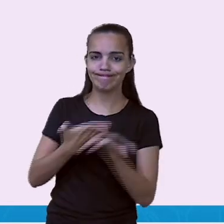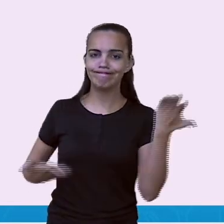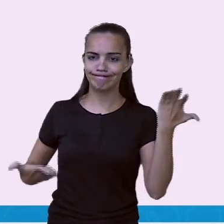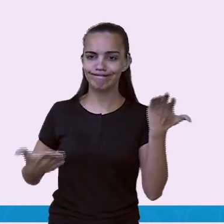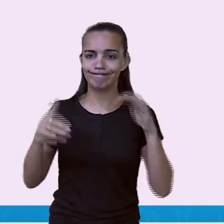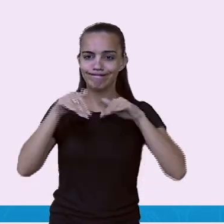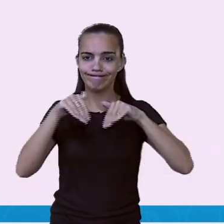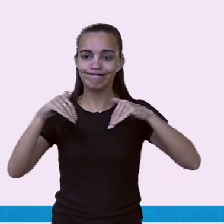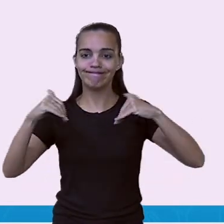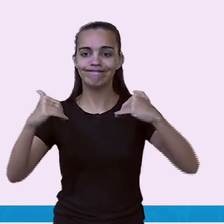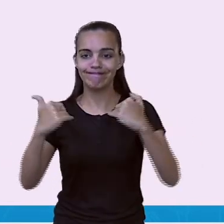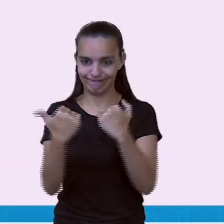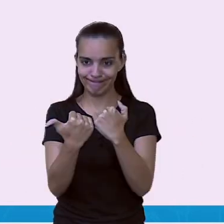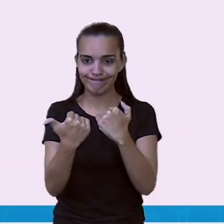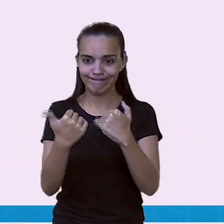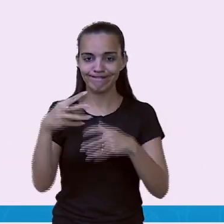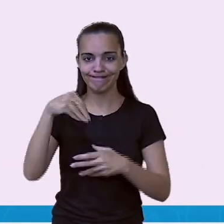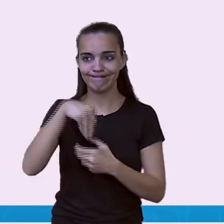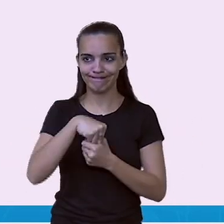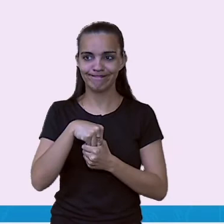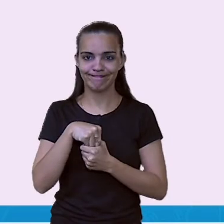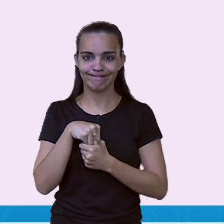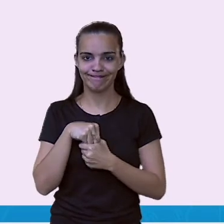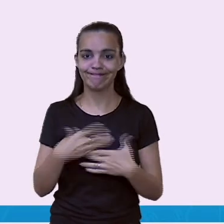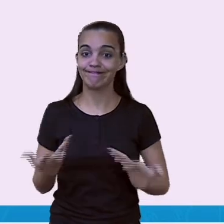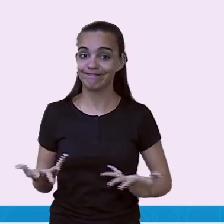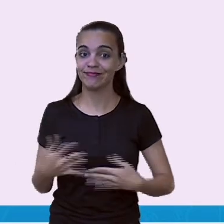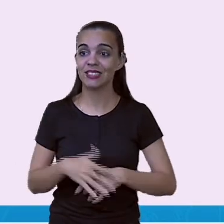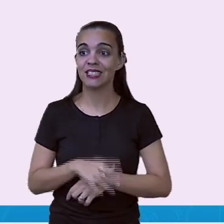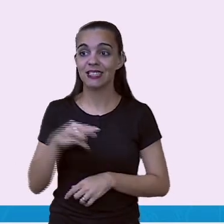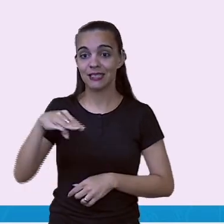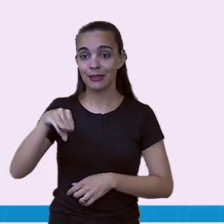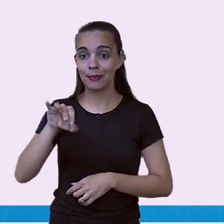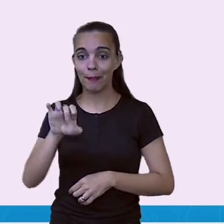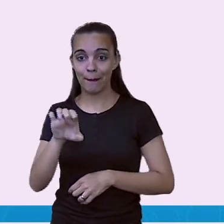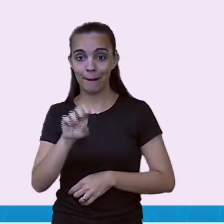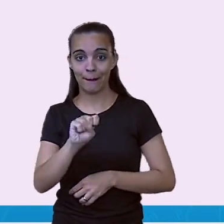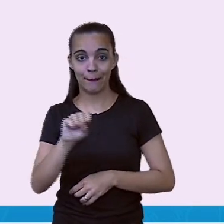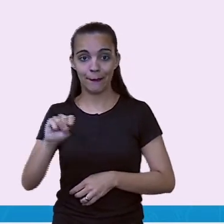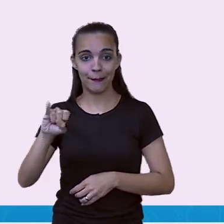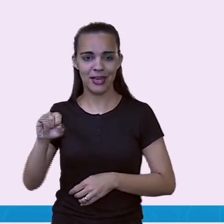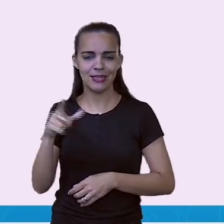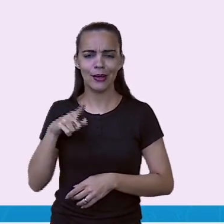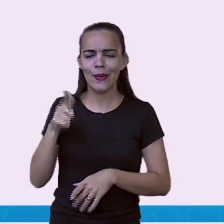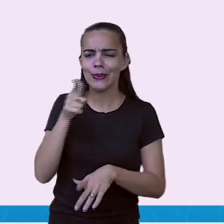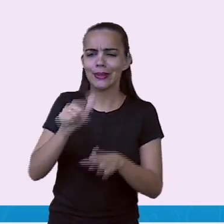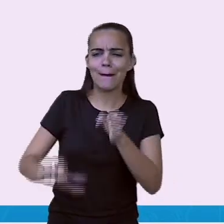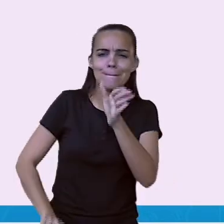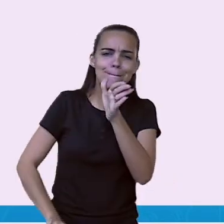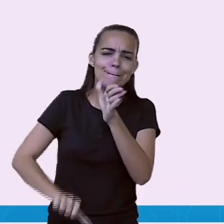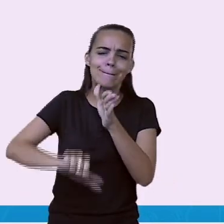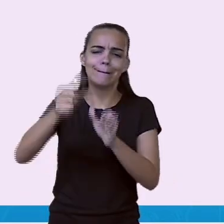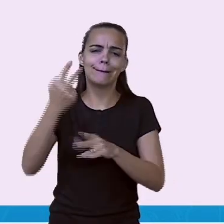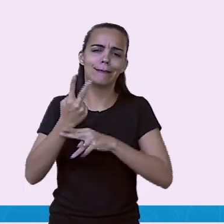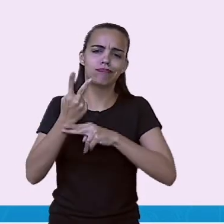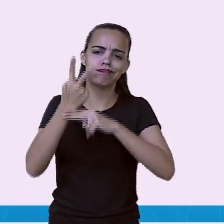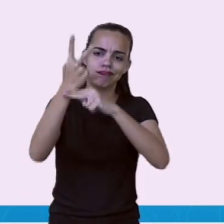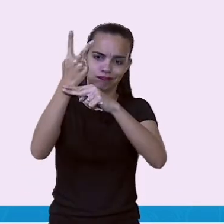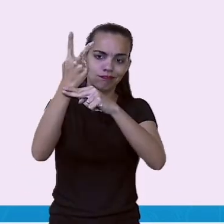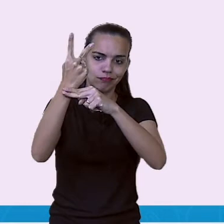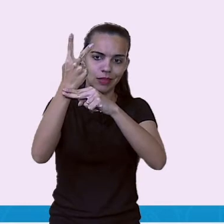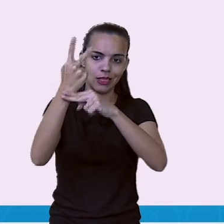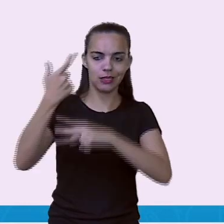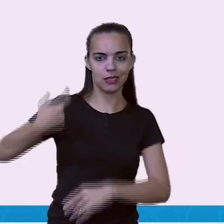O Brasil perdeu no Maracanã e Messi alcança o primeiro título pela